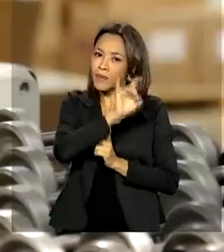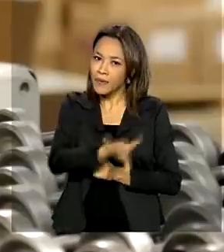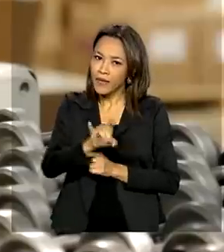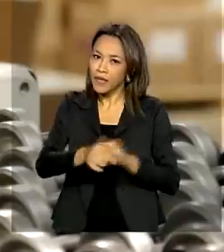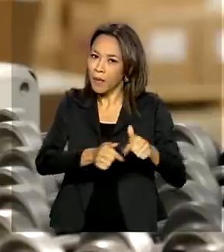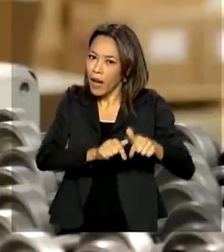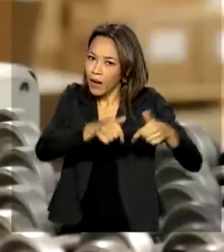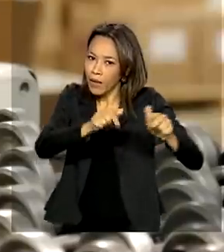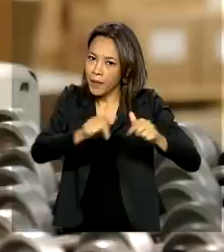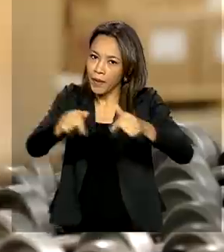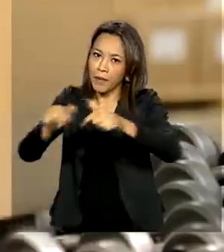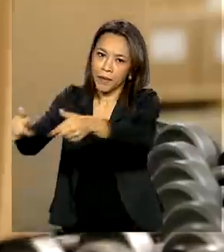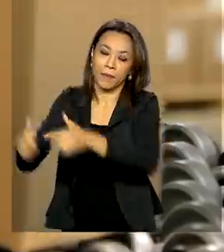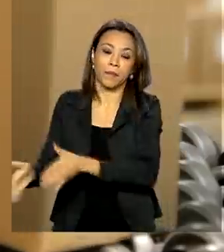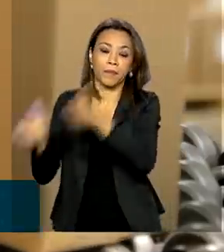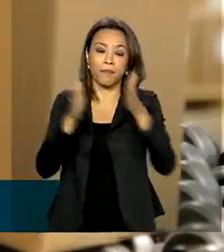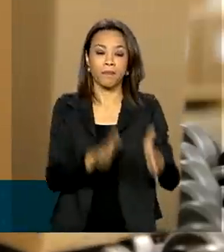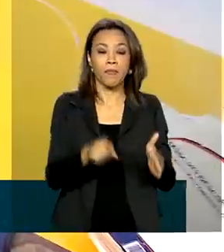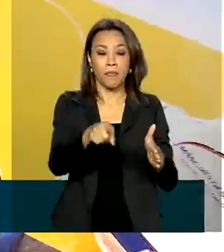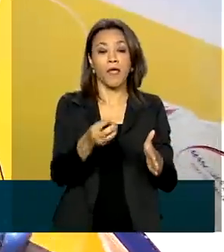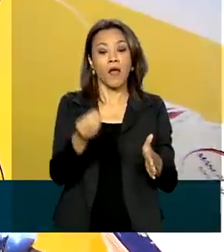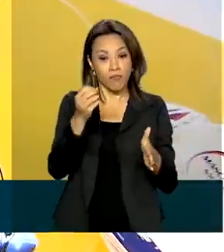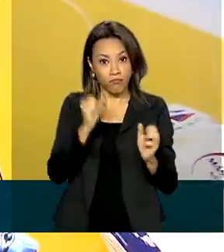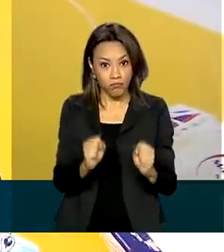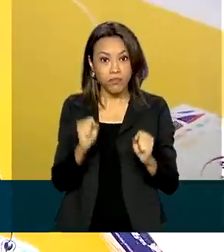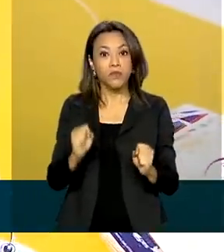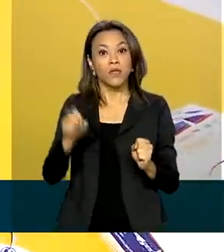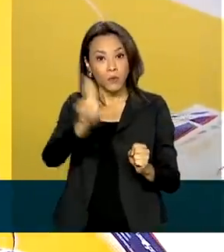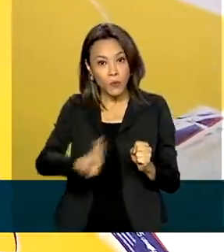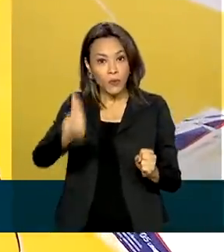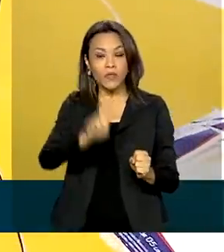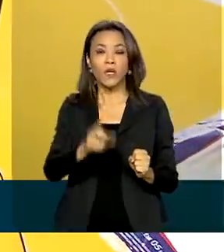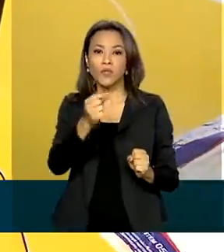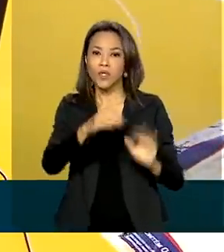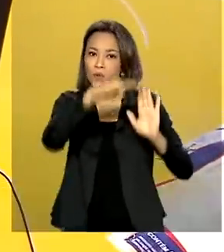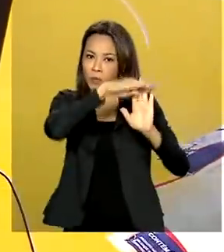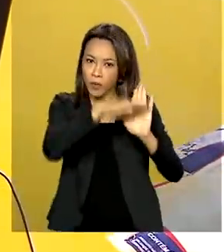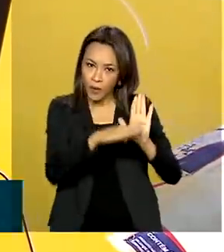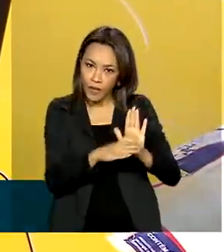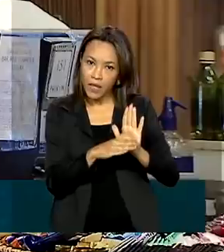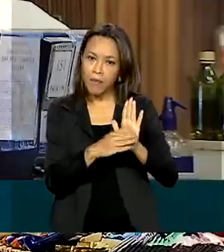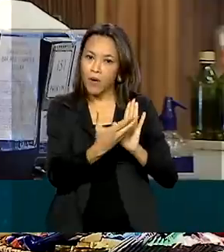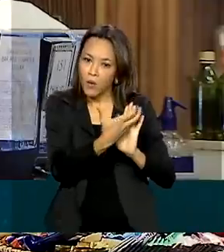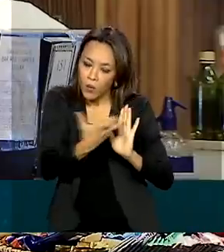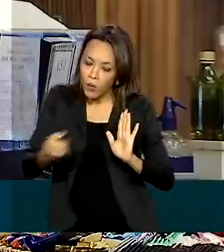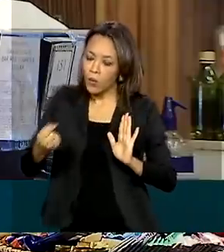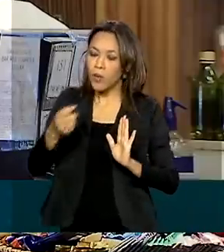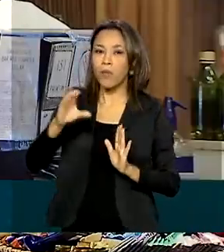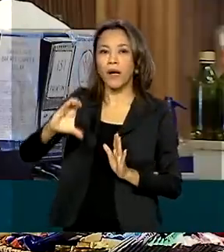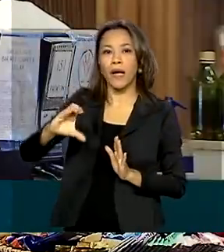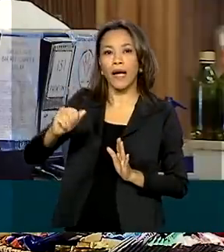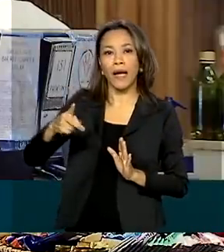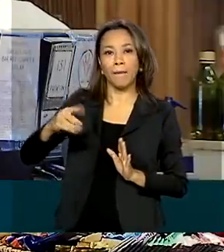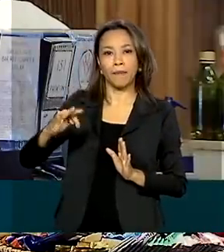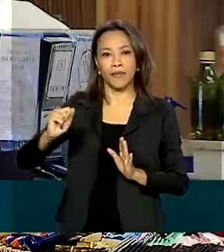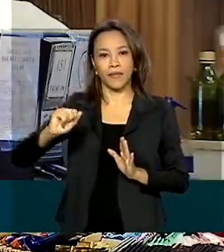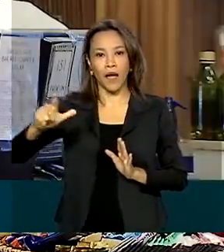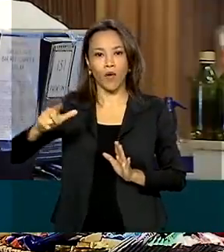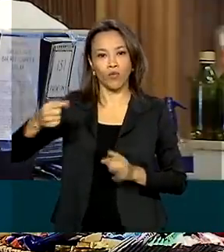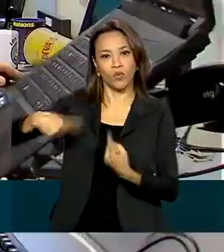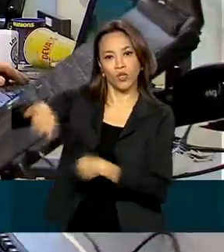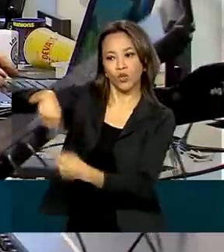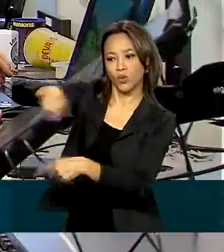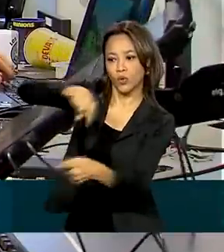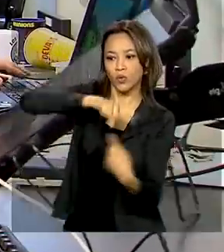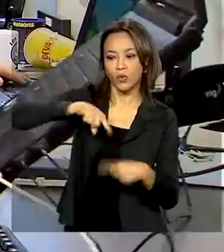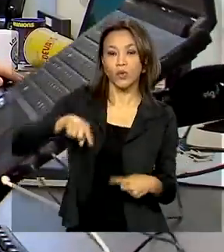Os empreendedores puderam usar o dinheiro do Pronamp como capital de giro e para novos investimentos durante a crise gerada